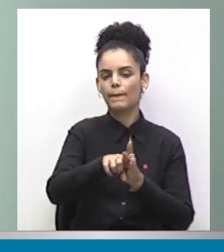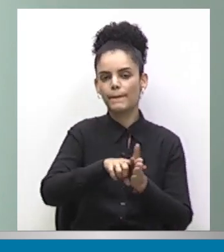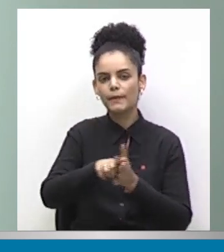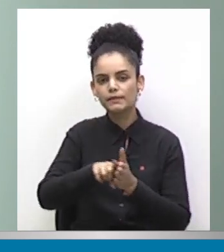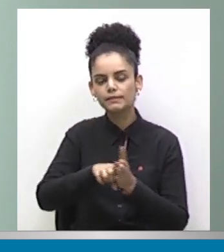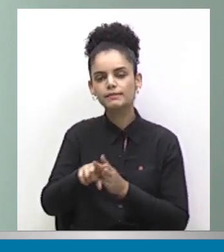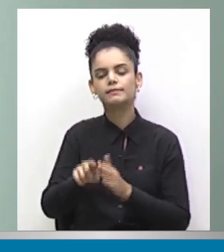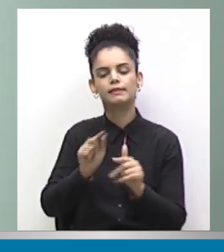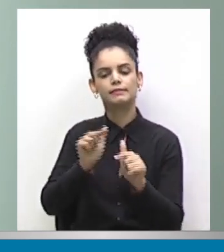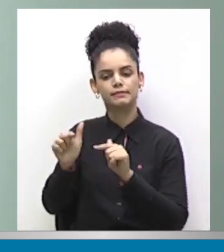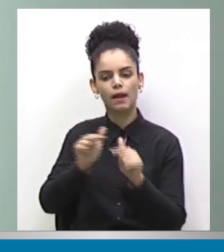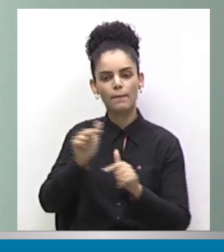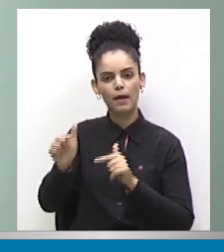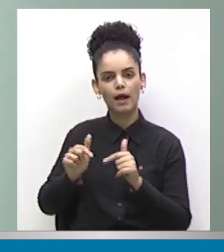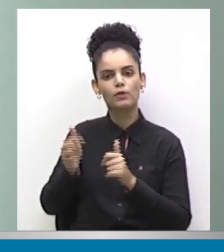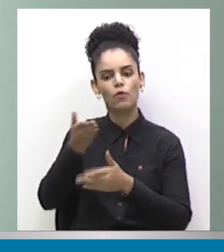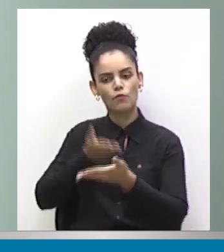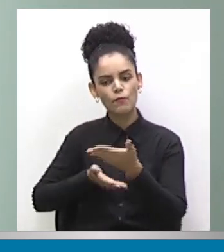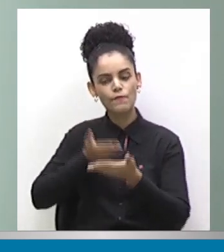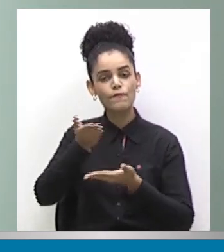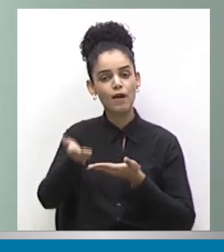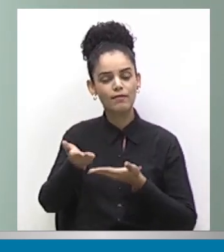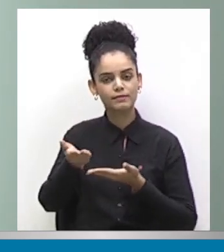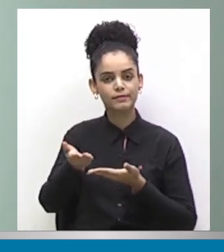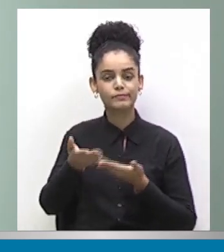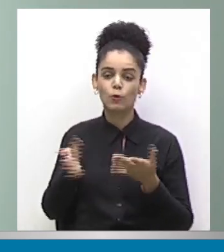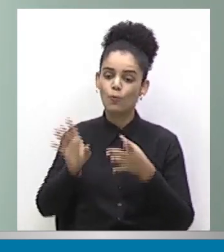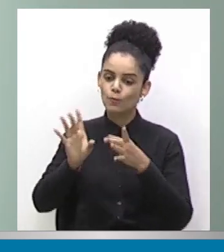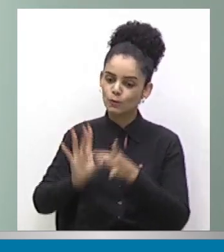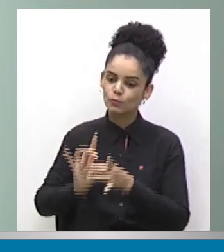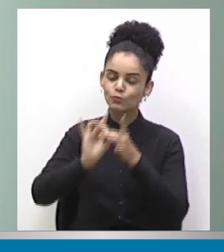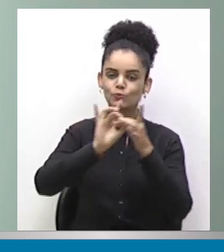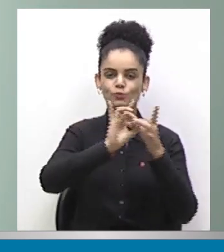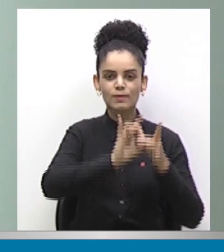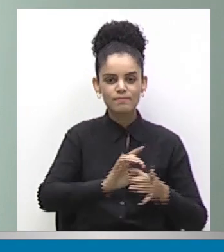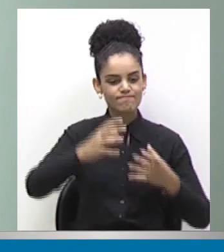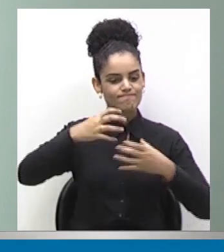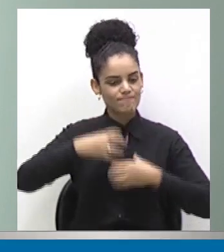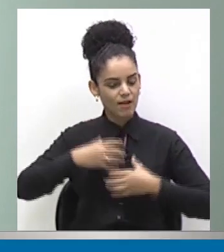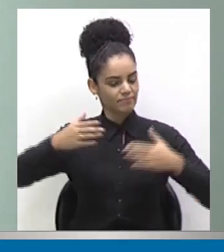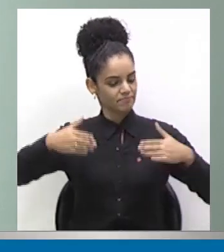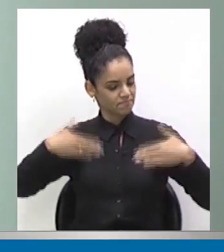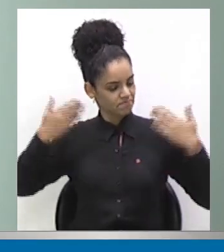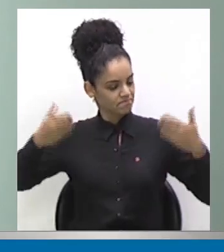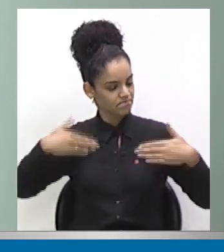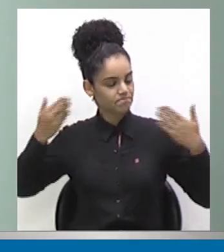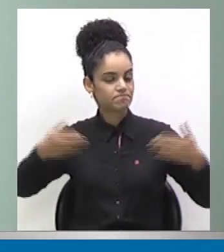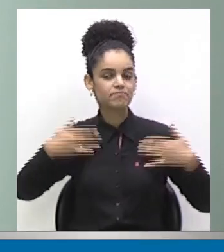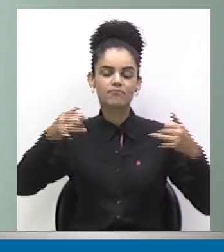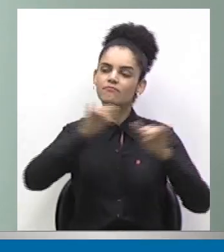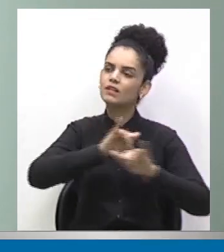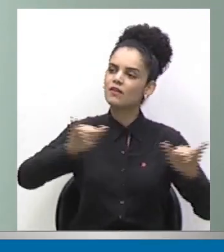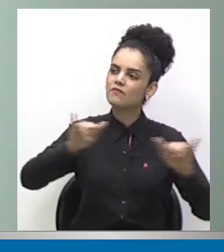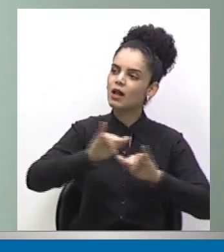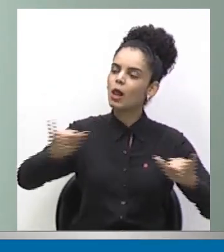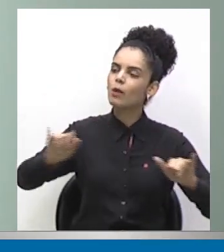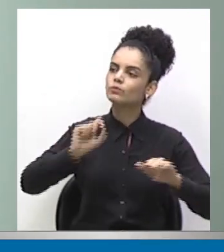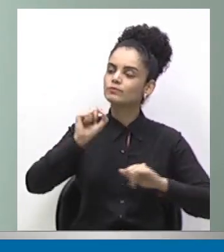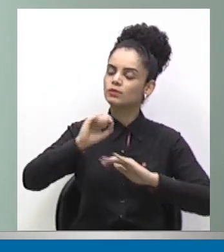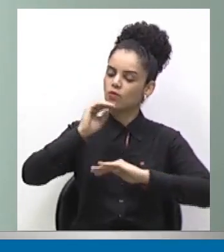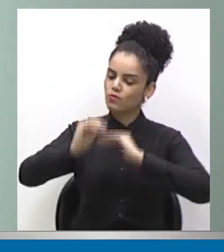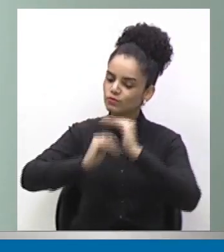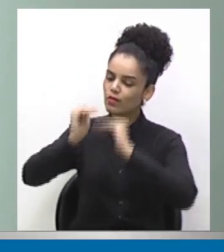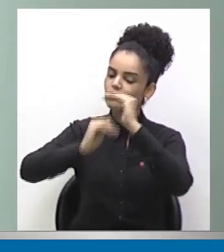prestação de serviços. Nesse contexto, com enorme alegria, citamos os avanços que temos